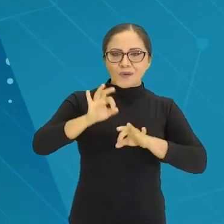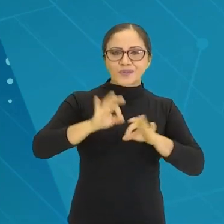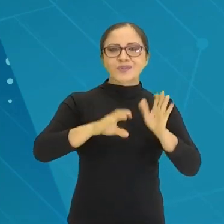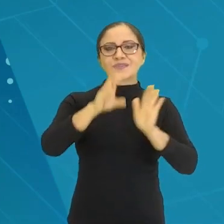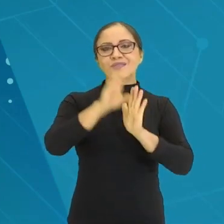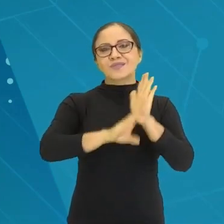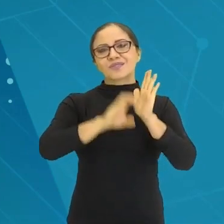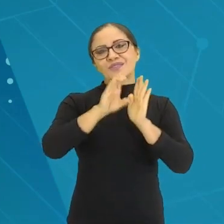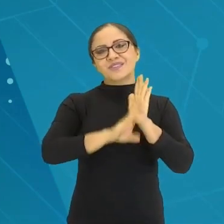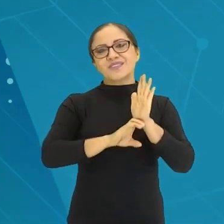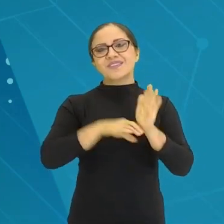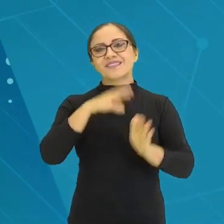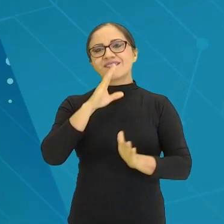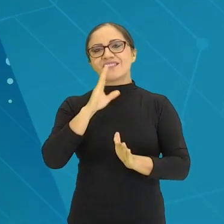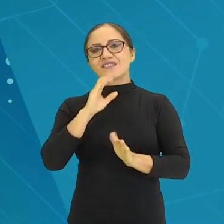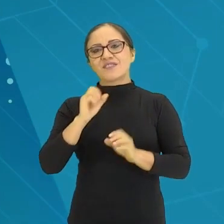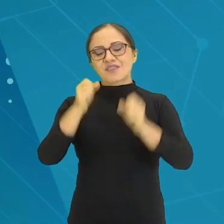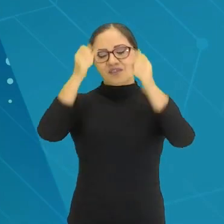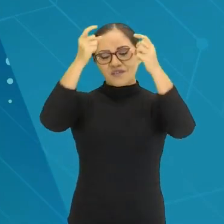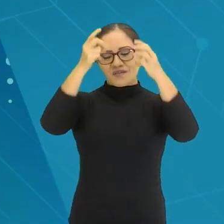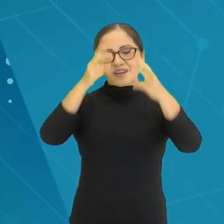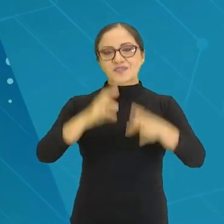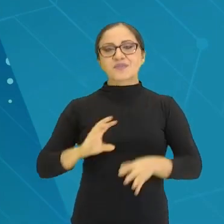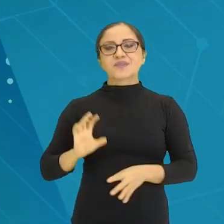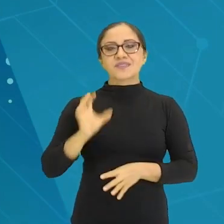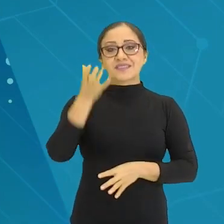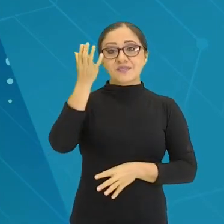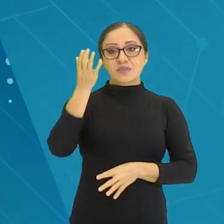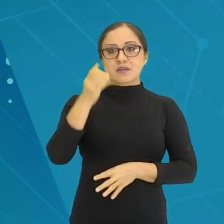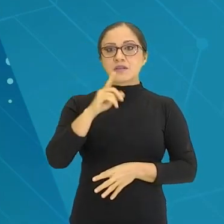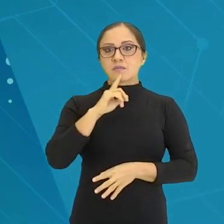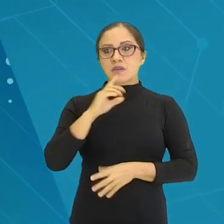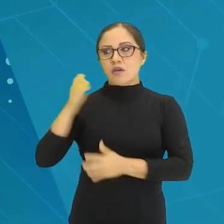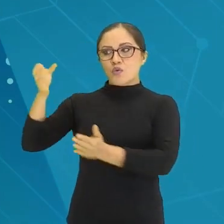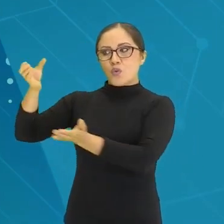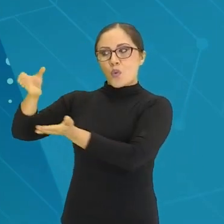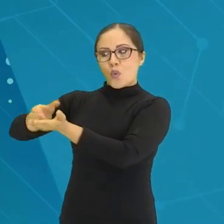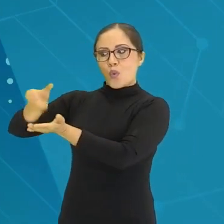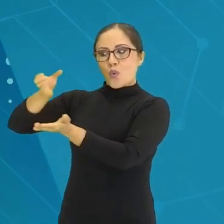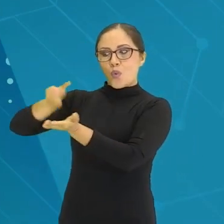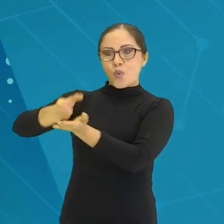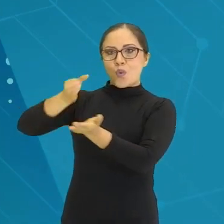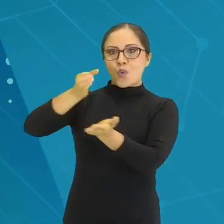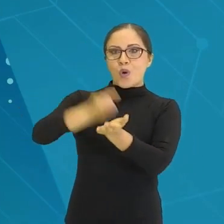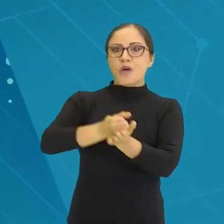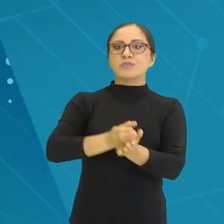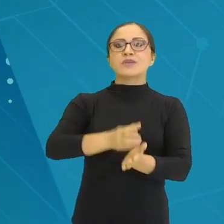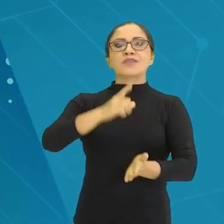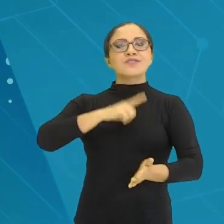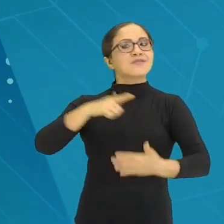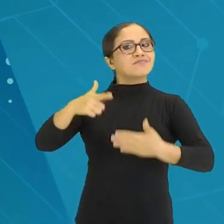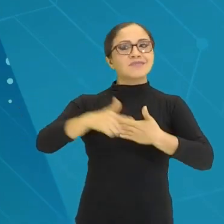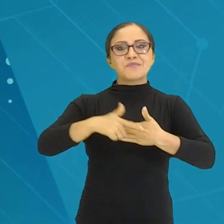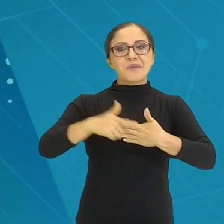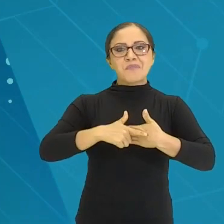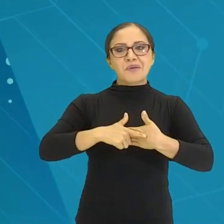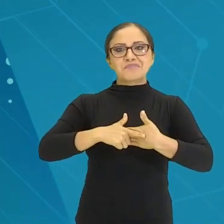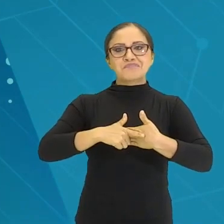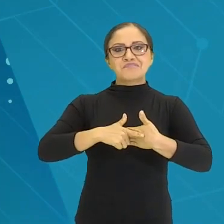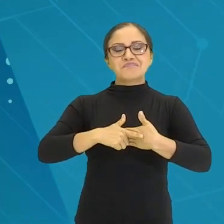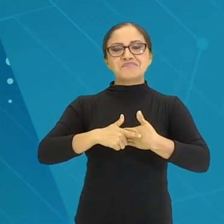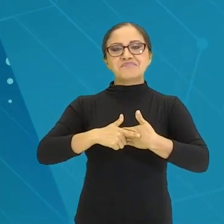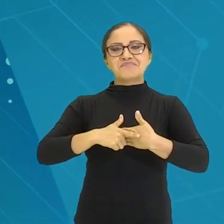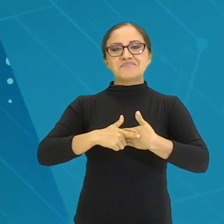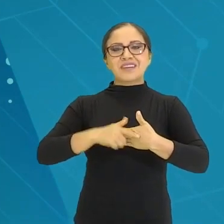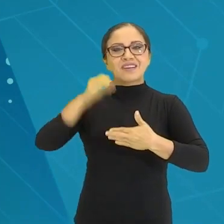que vai explicar o fenômeno. Vocês observem que os copos, eles tinham essa função. Por isso, a gente fala construção do conhecimento.